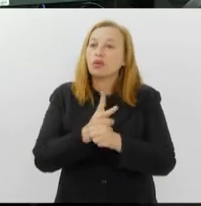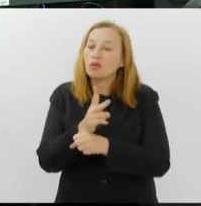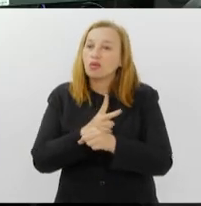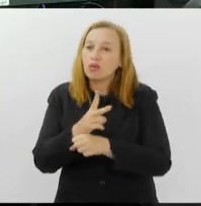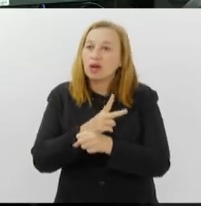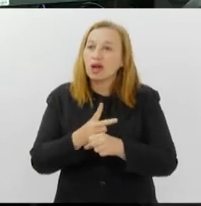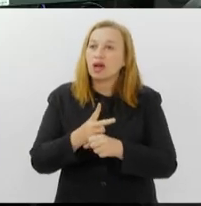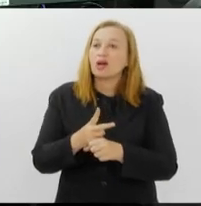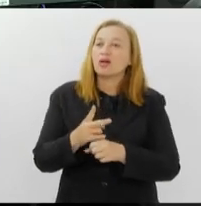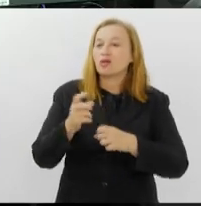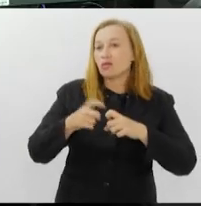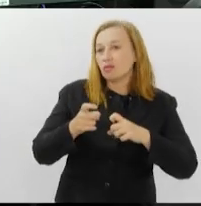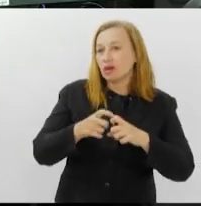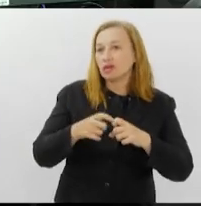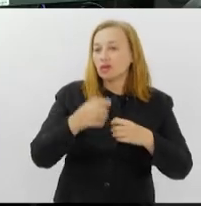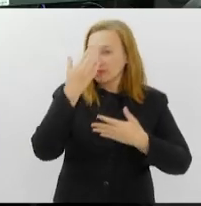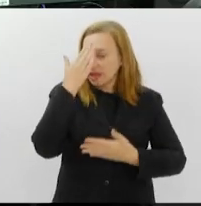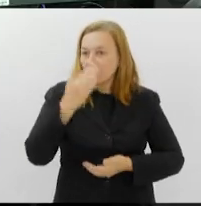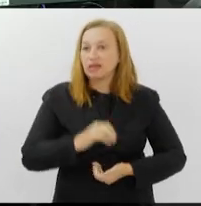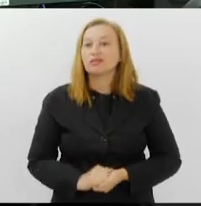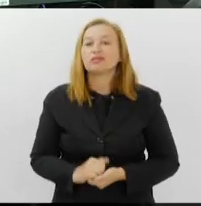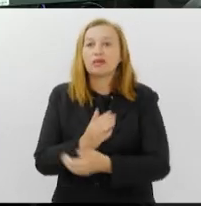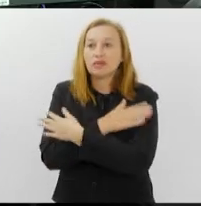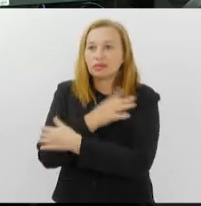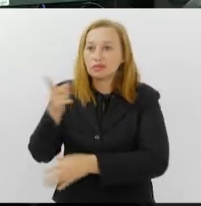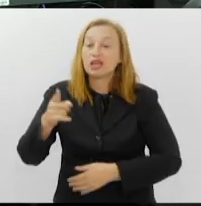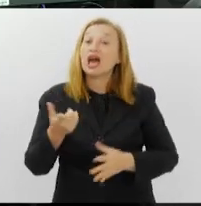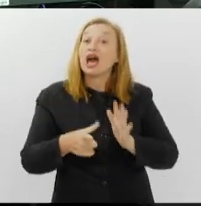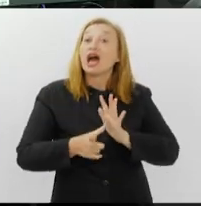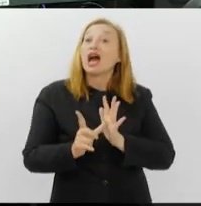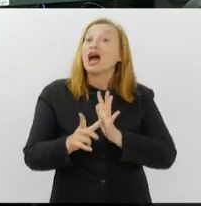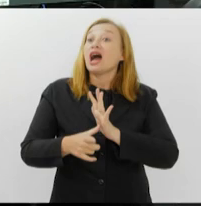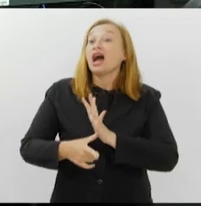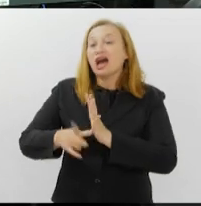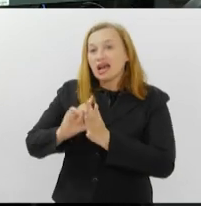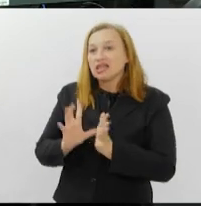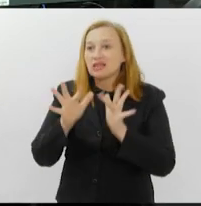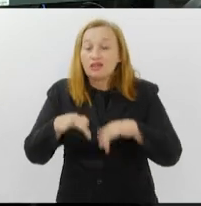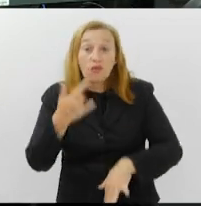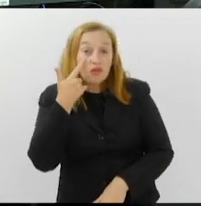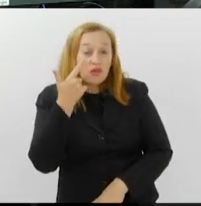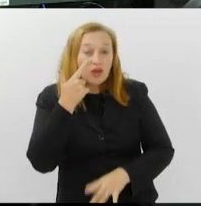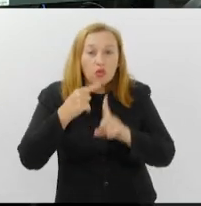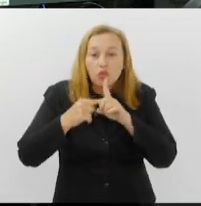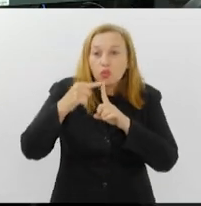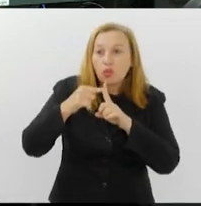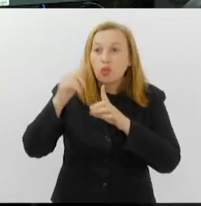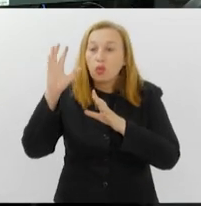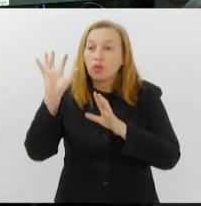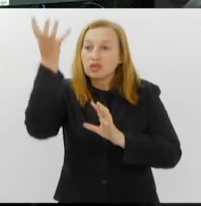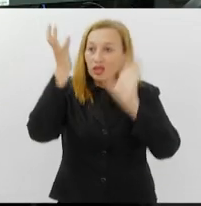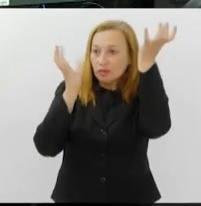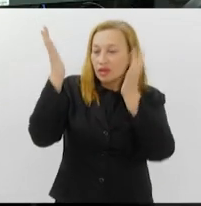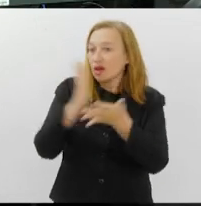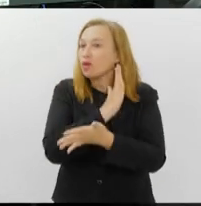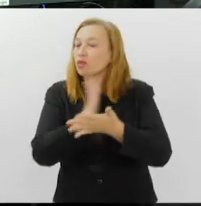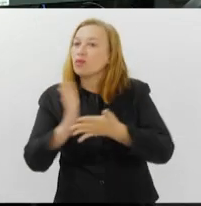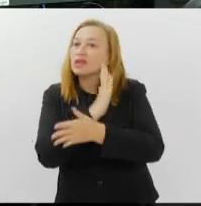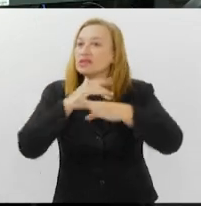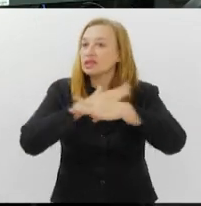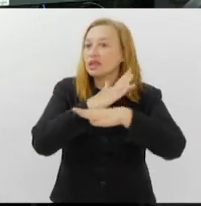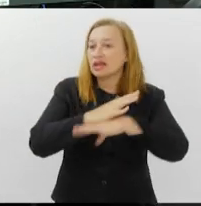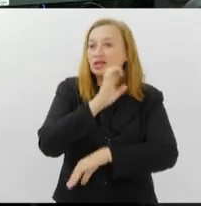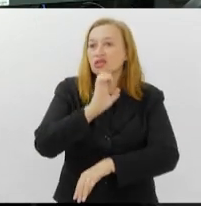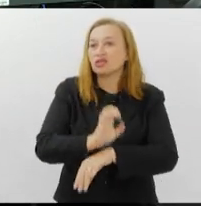aí o doutor Matheus. Um abraço para você. Antes de encerrar, vamos dar uma olhada no tempo em algumas cidades do estado. Aqui na